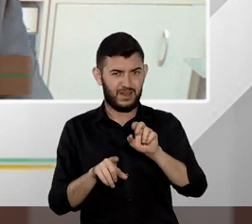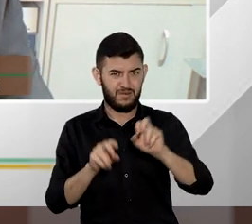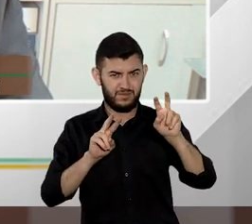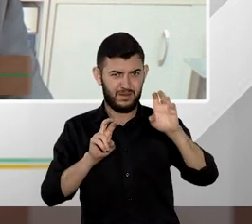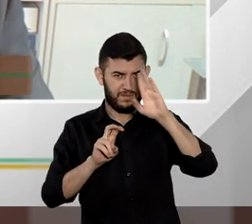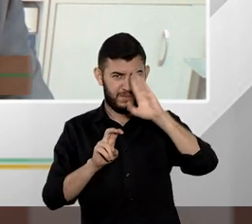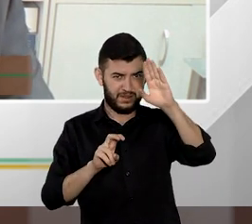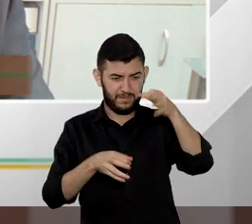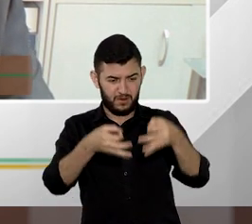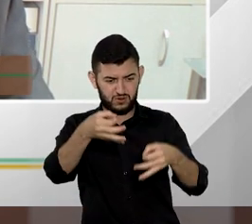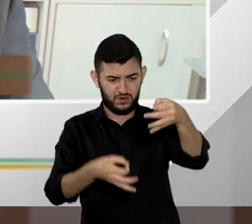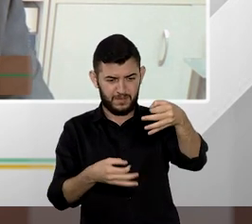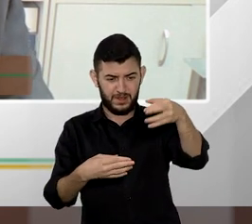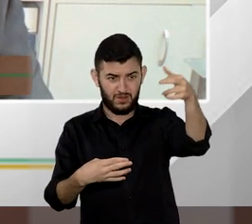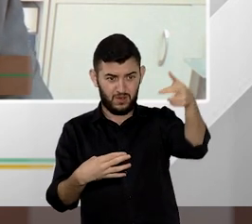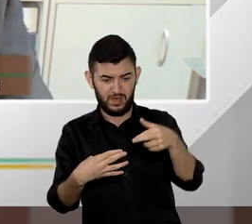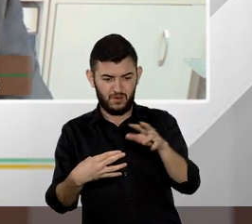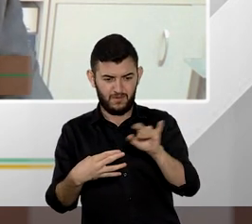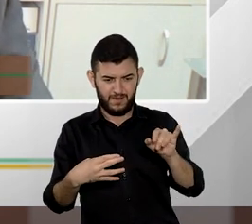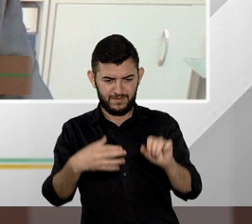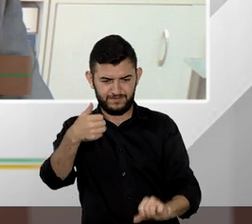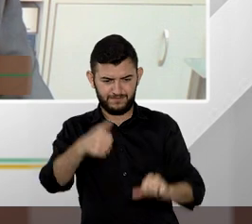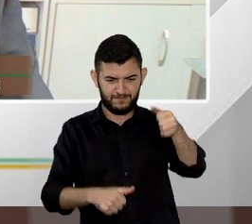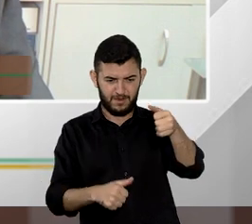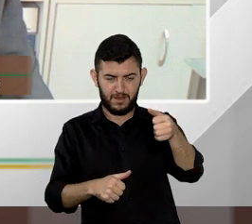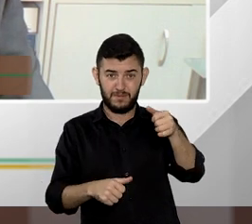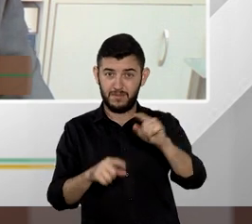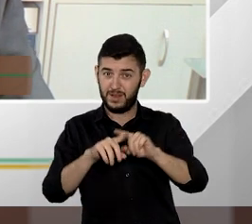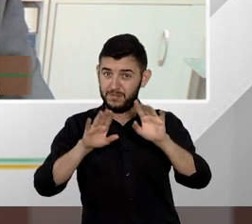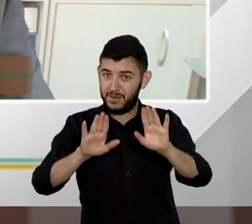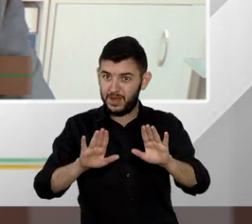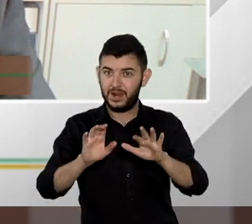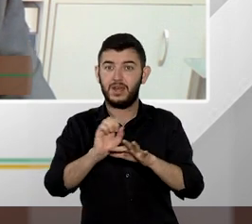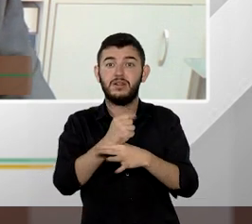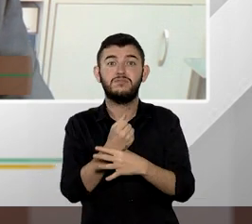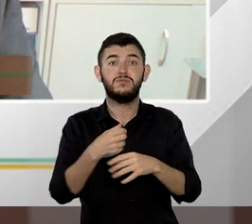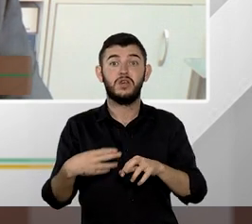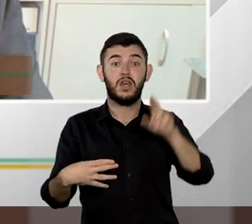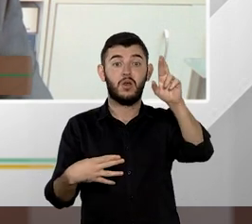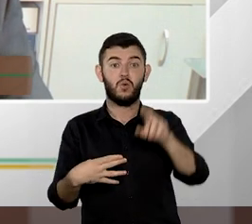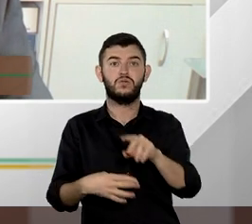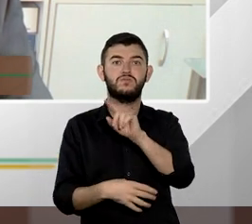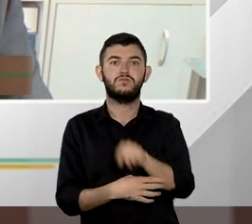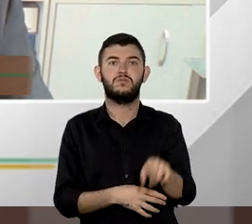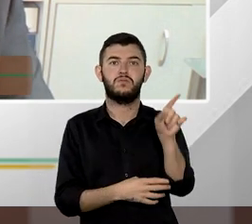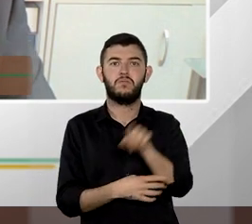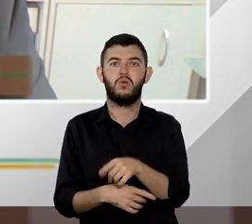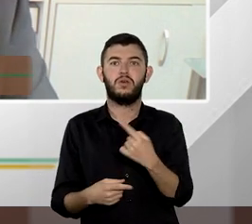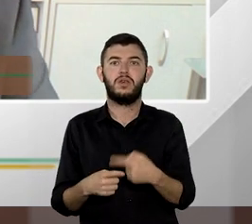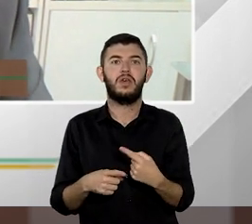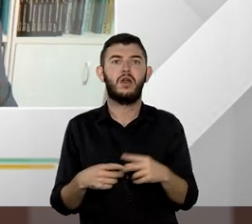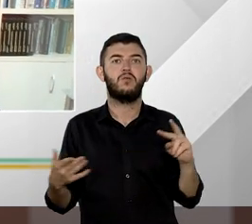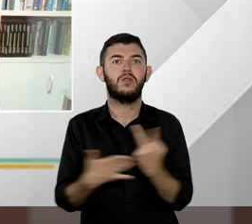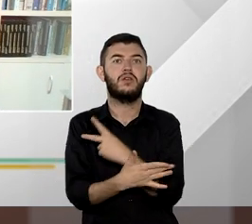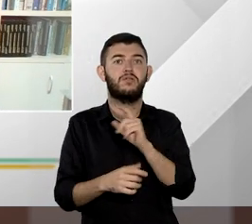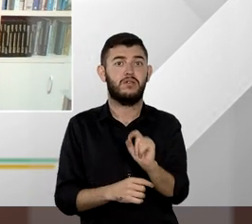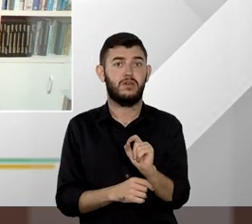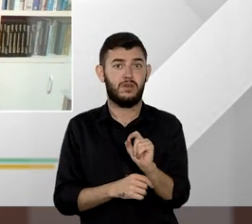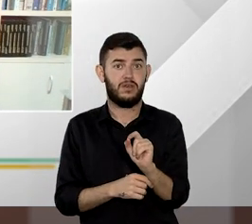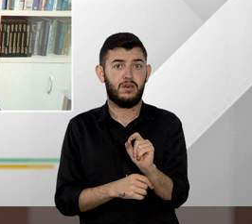sim de que o seu recurso não vai ser negado por falta de relevância exatamente